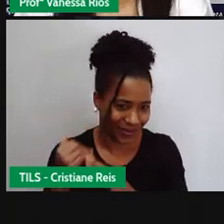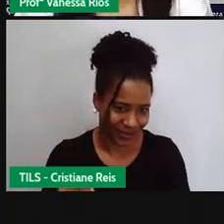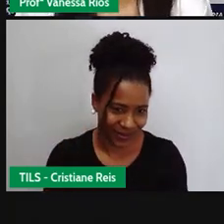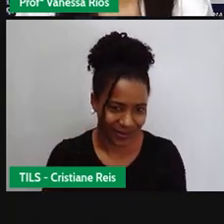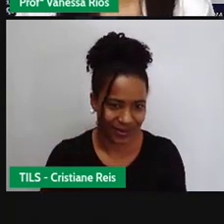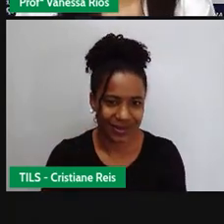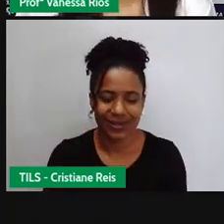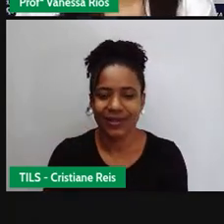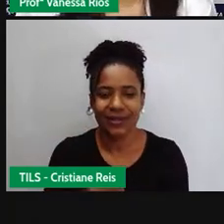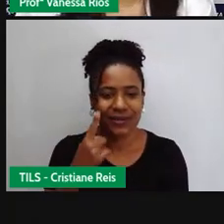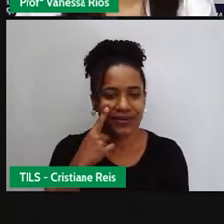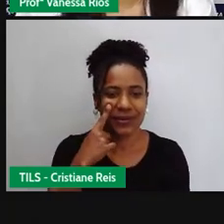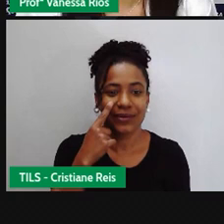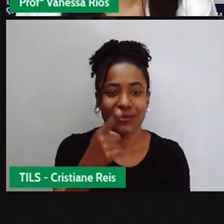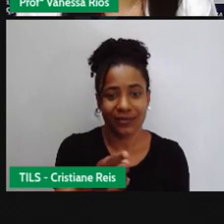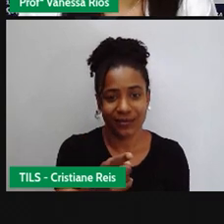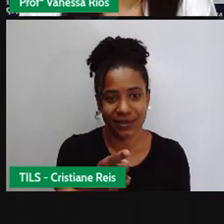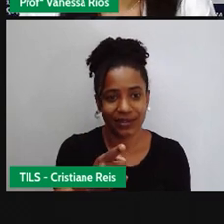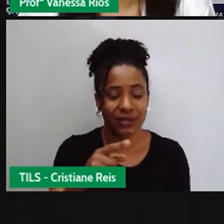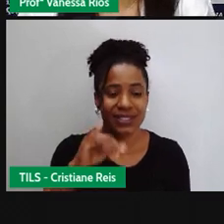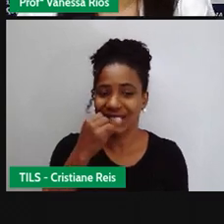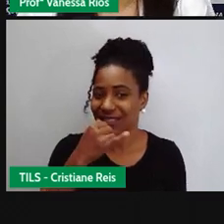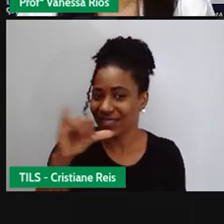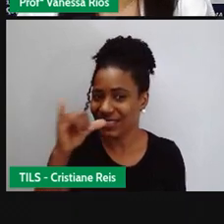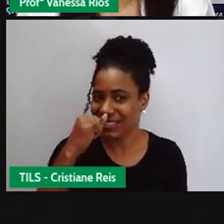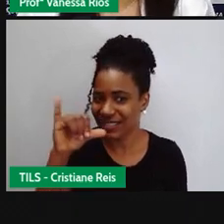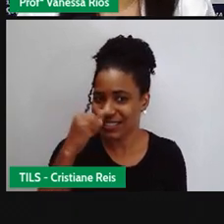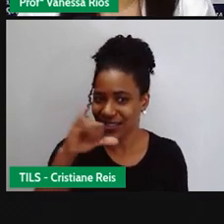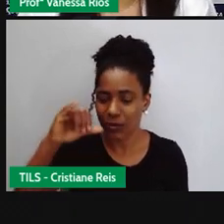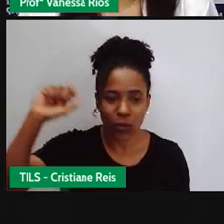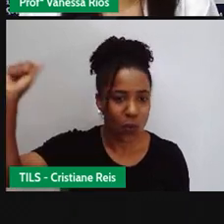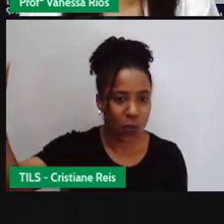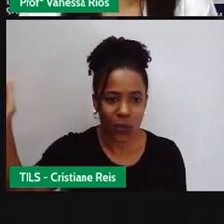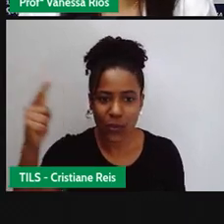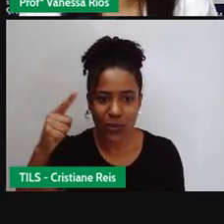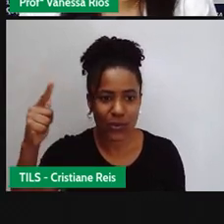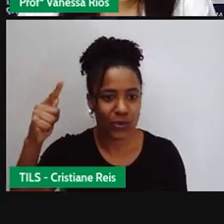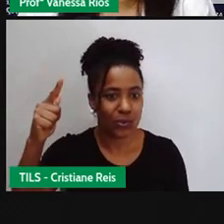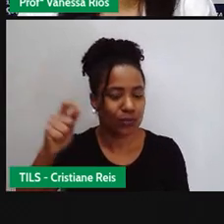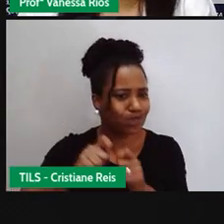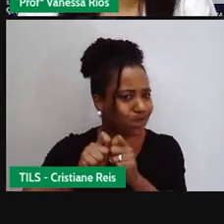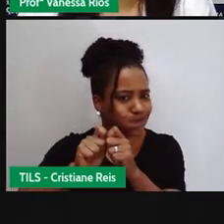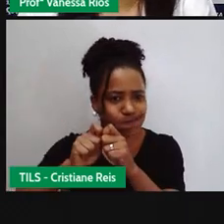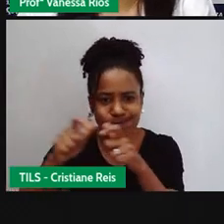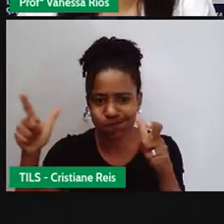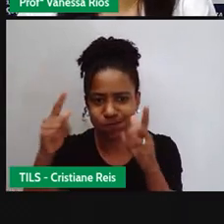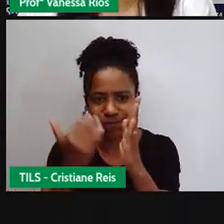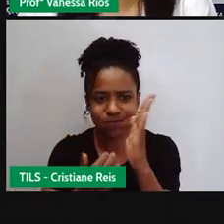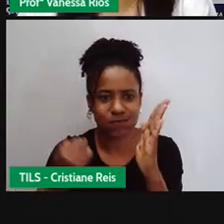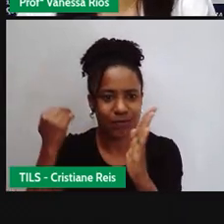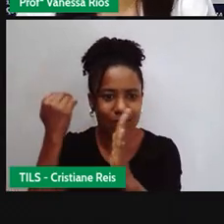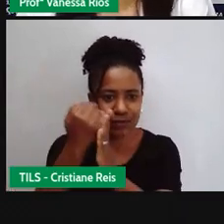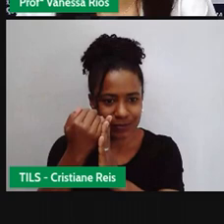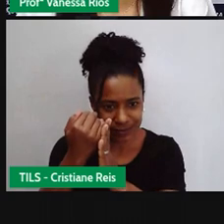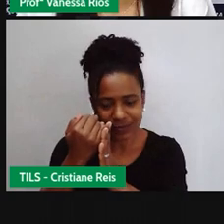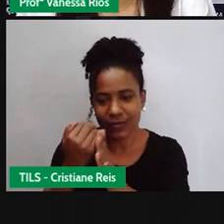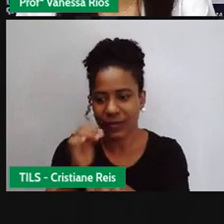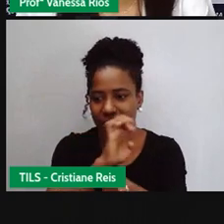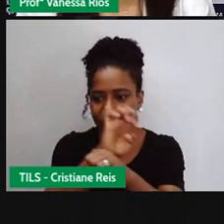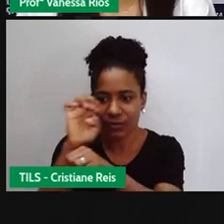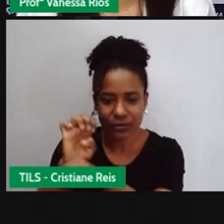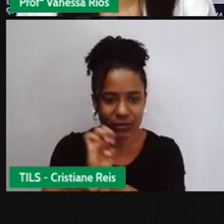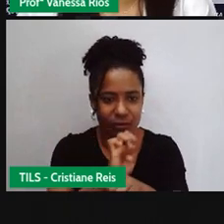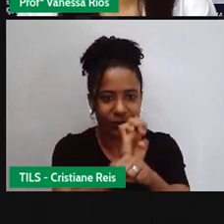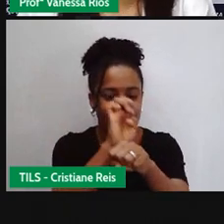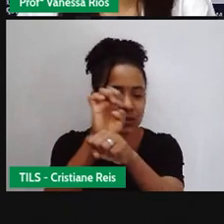mais direcionado a uma radiação grande do que uma radiação pequena. Então, poucos estados, os estados mais